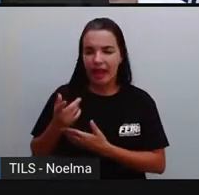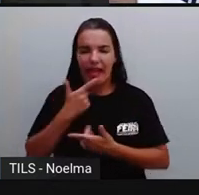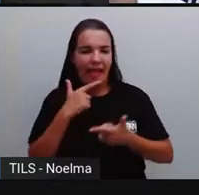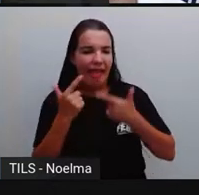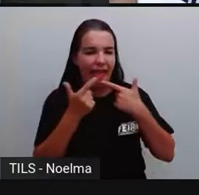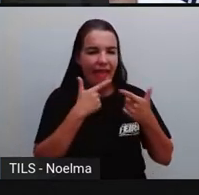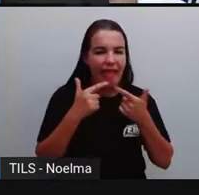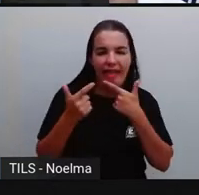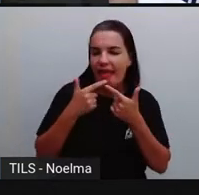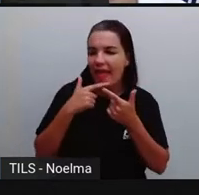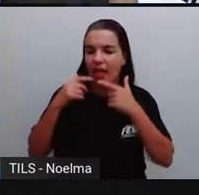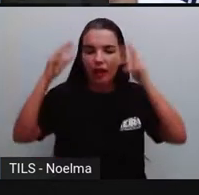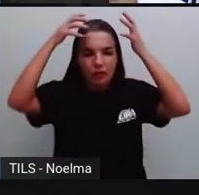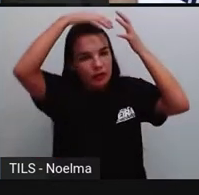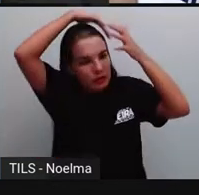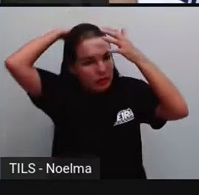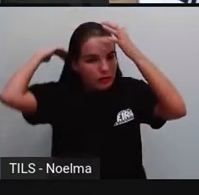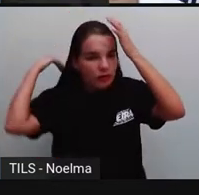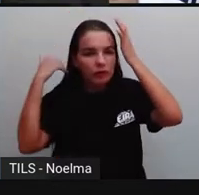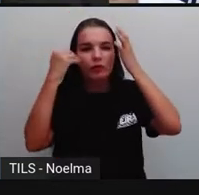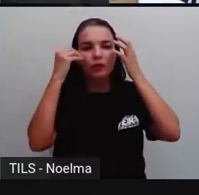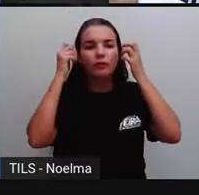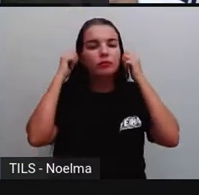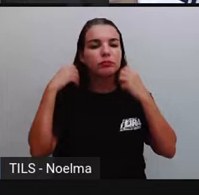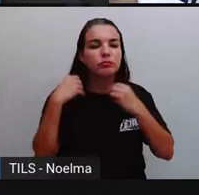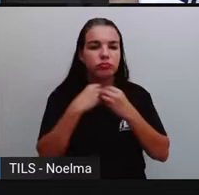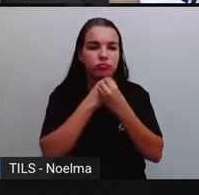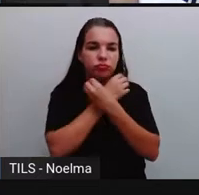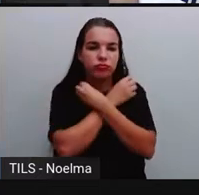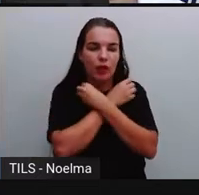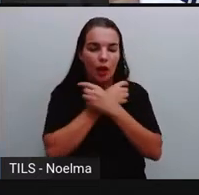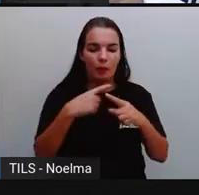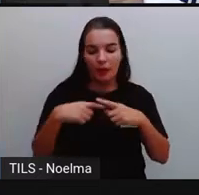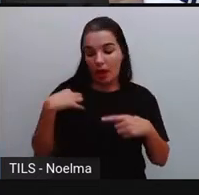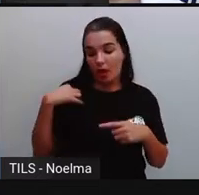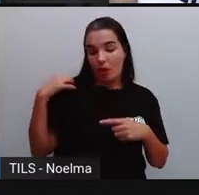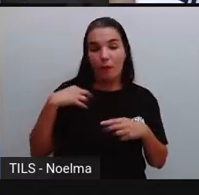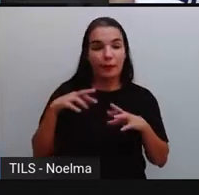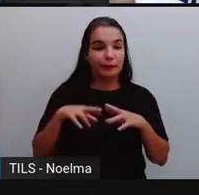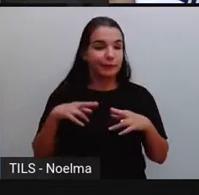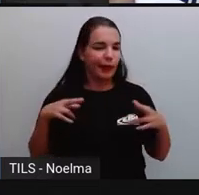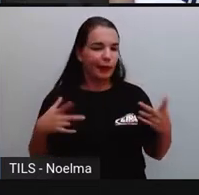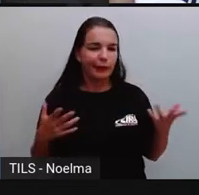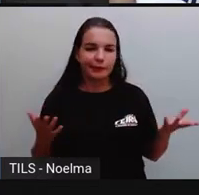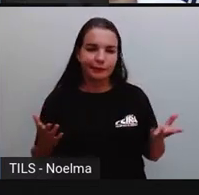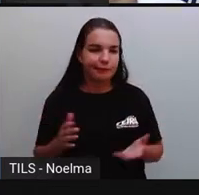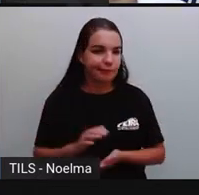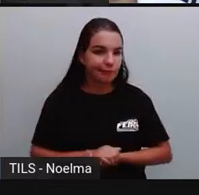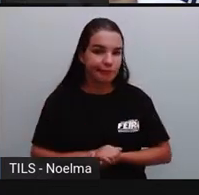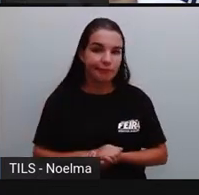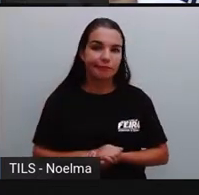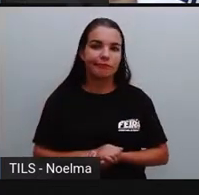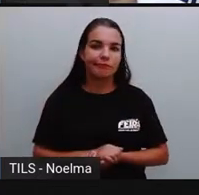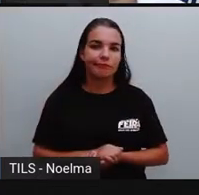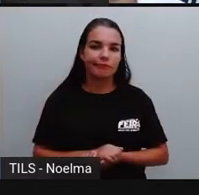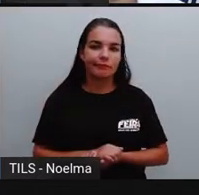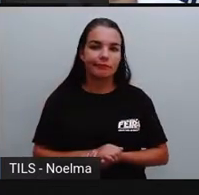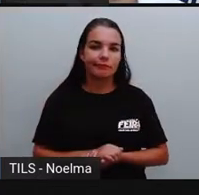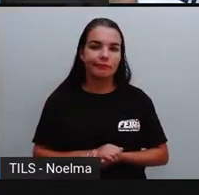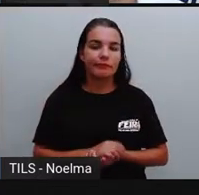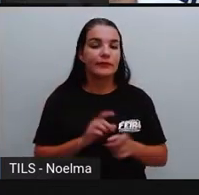de trabalho, ó, falando por quê? Porque ela se veste de uma maneira diferente, tá? A própria